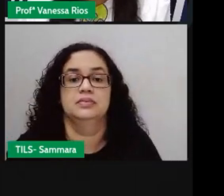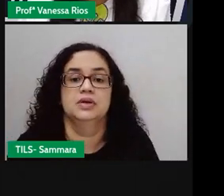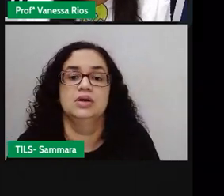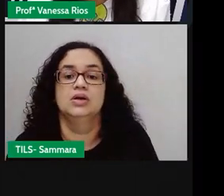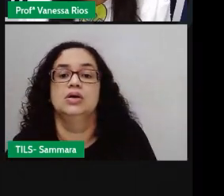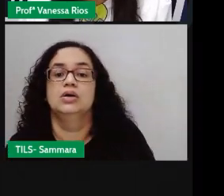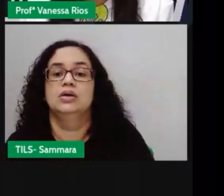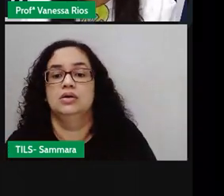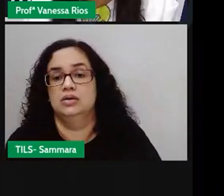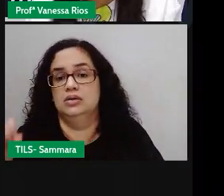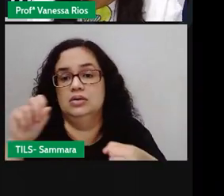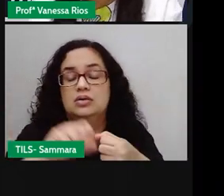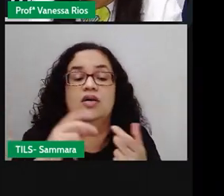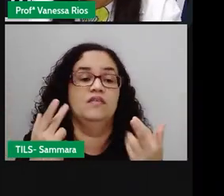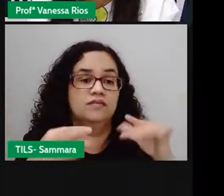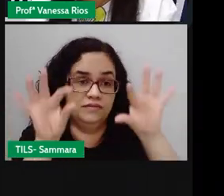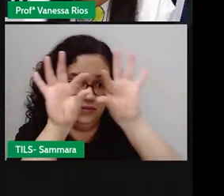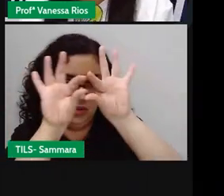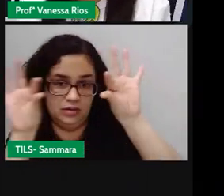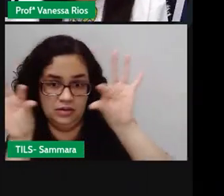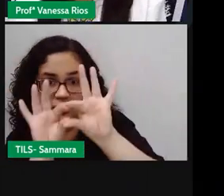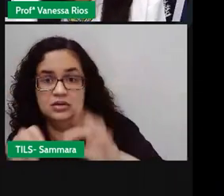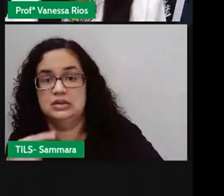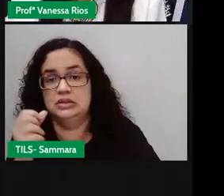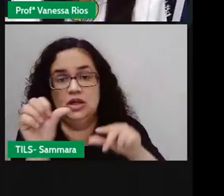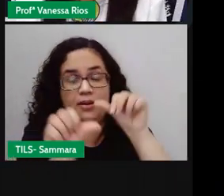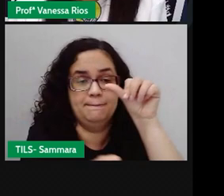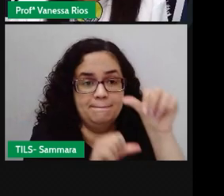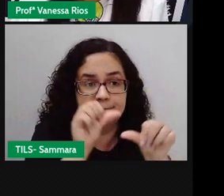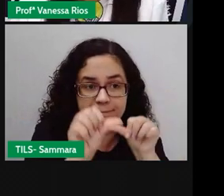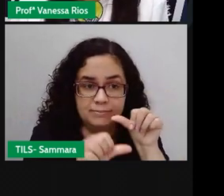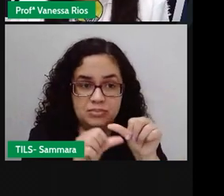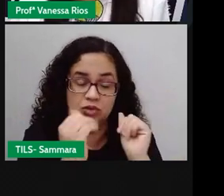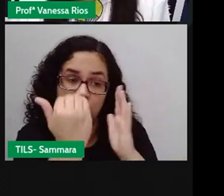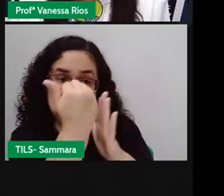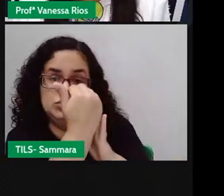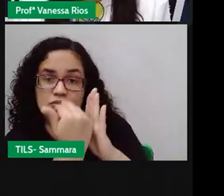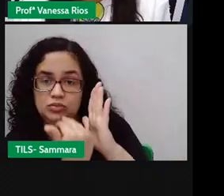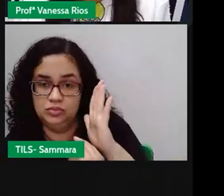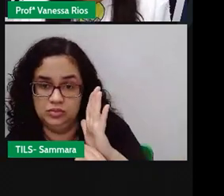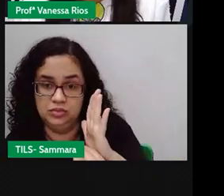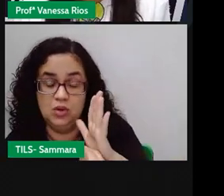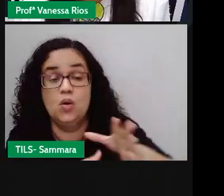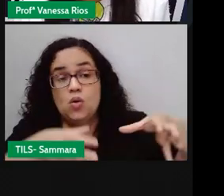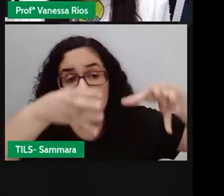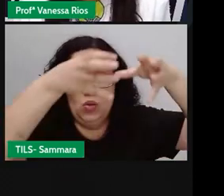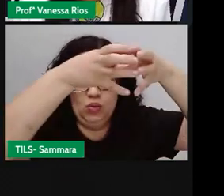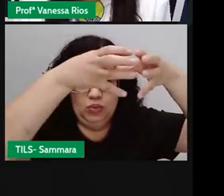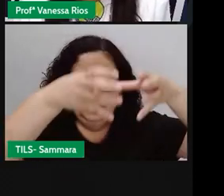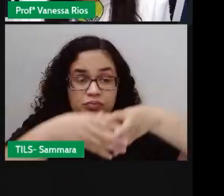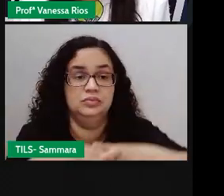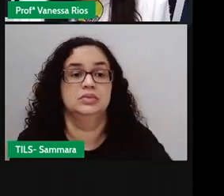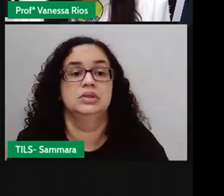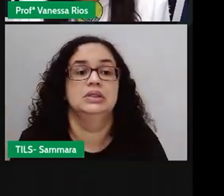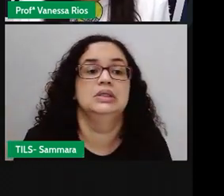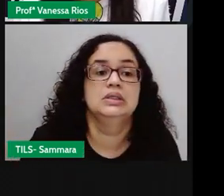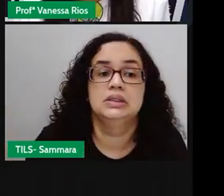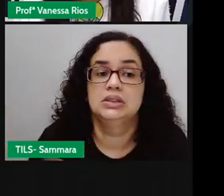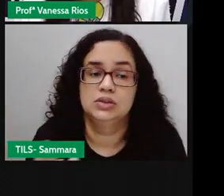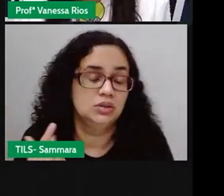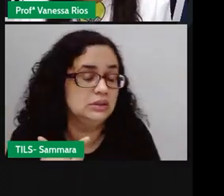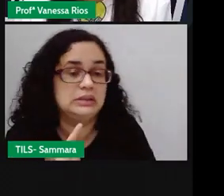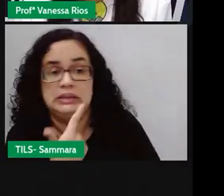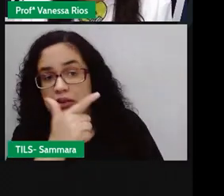E é construído da mesma frase, não havendo mudança de linha ou de parágrafo. Então, não tem aí os dois